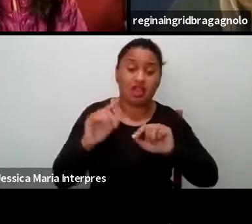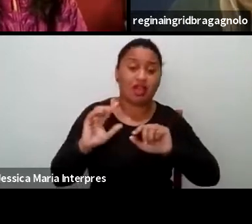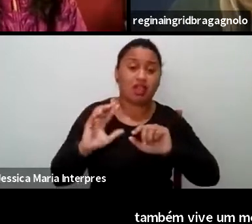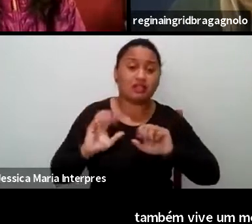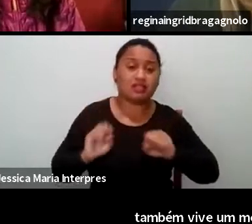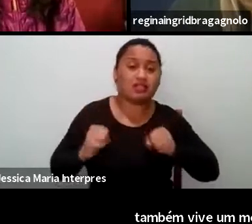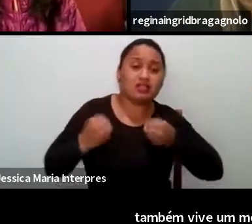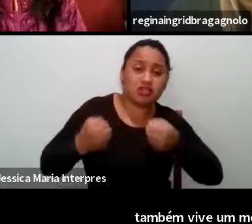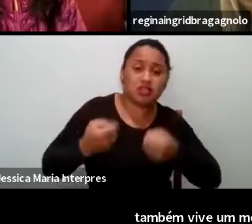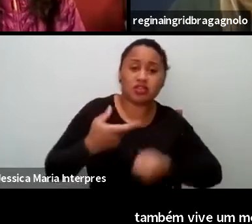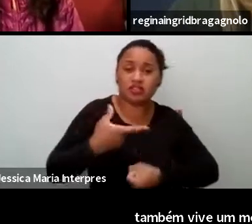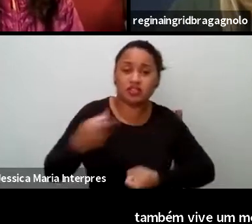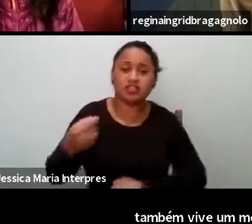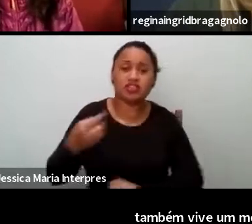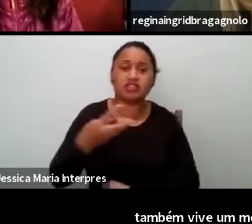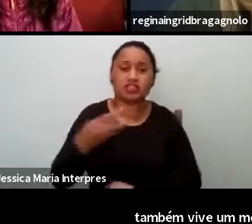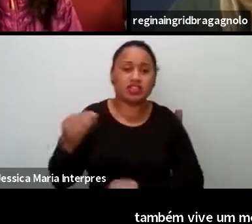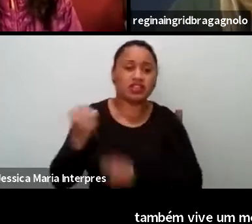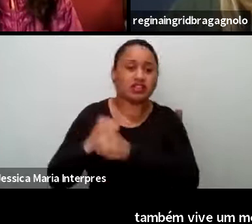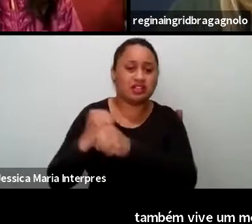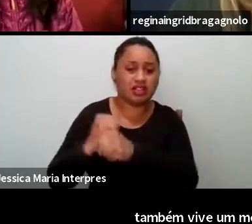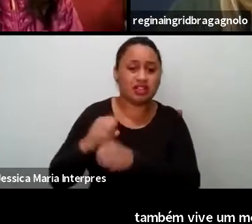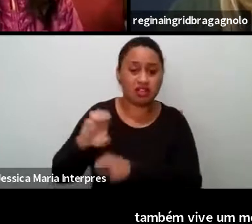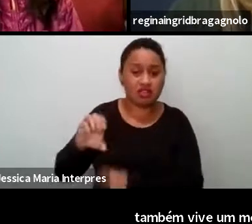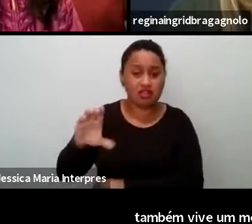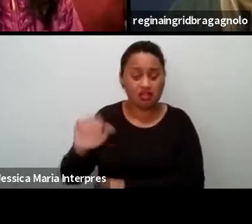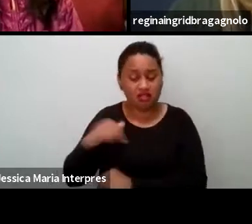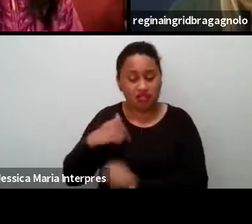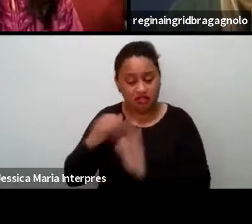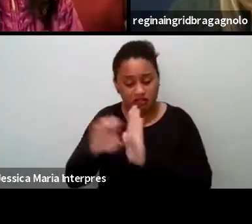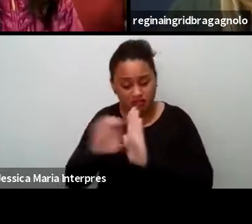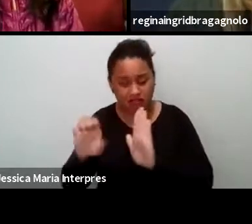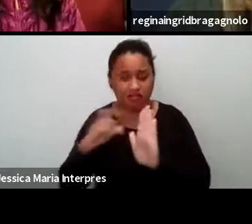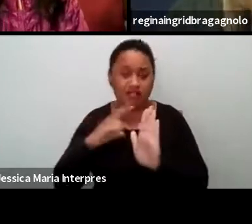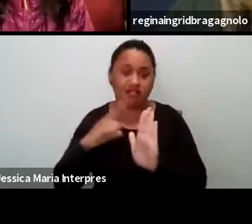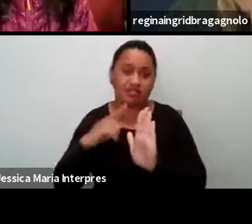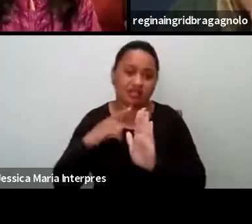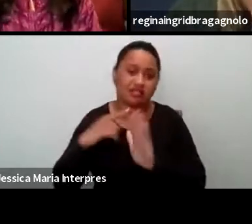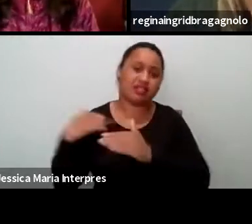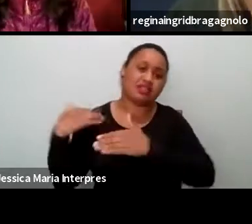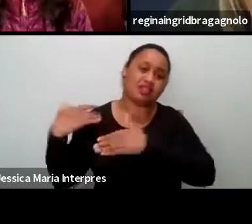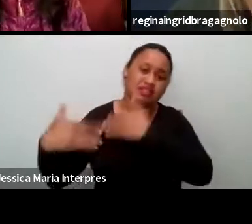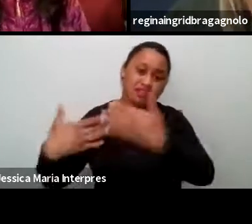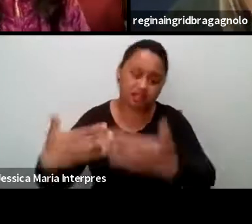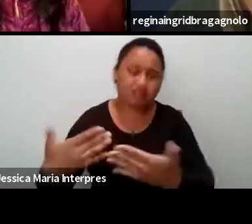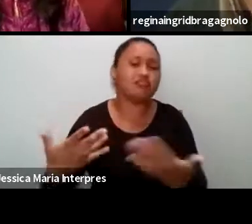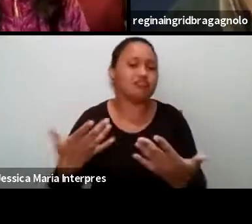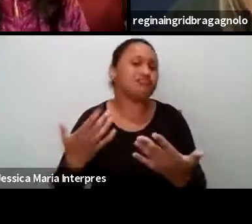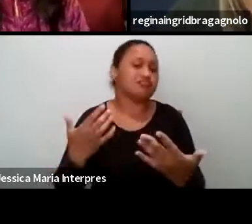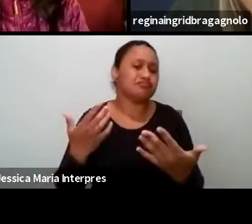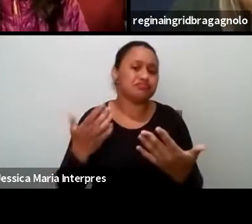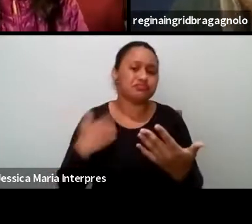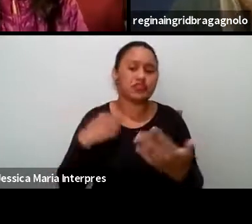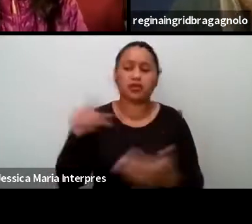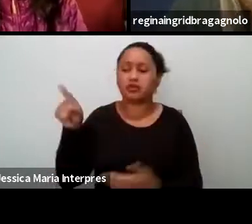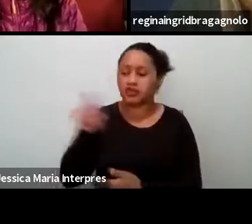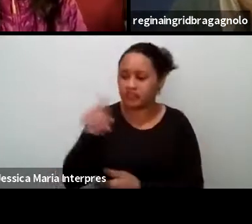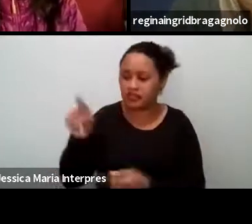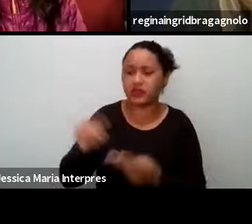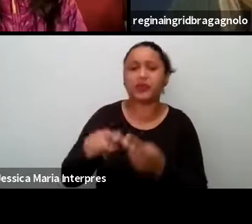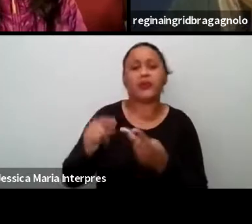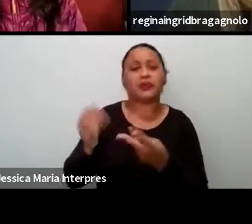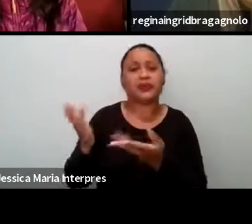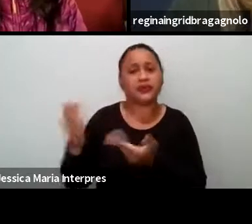anos, o ECA está aí desde 96, resultou, né, como isso impactou professores, jovens, enfim,